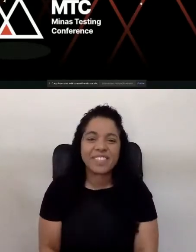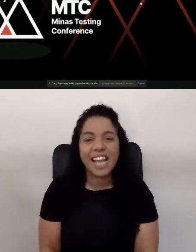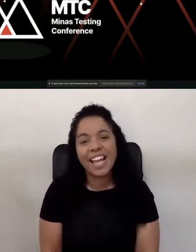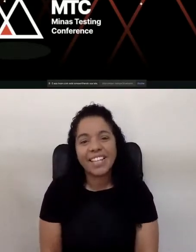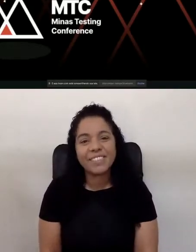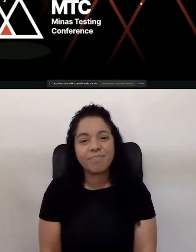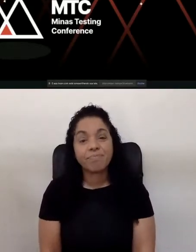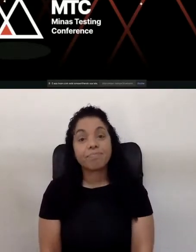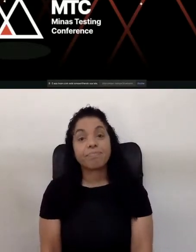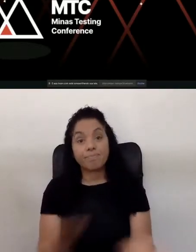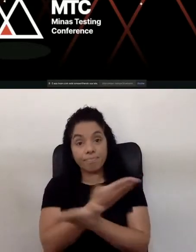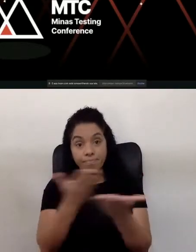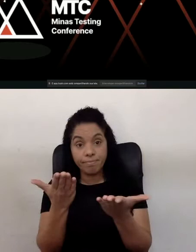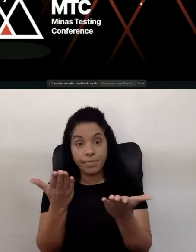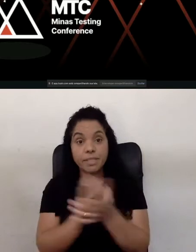Pessoal.